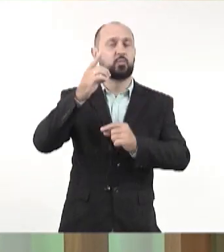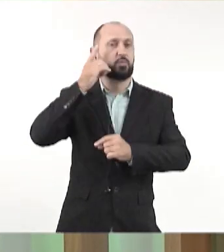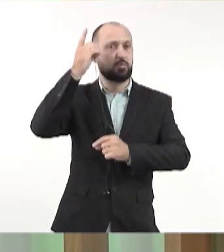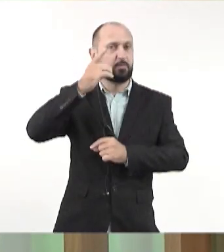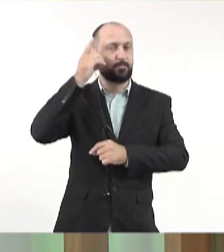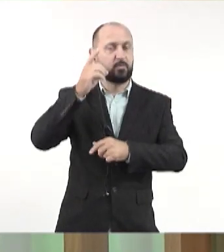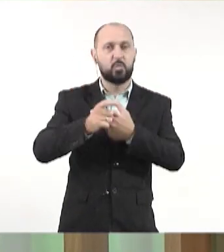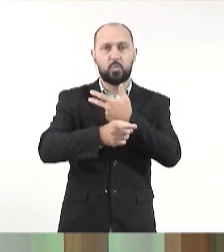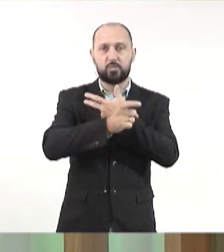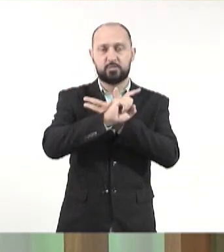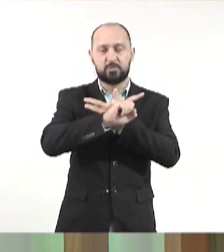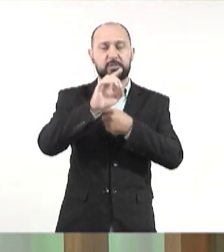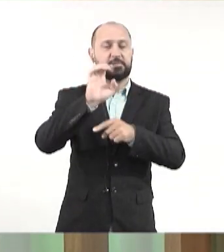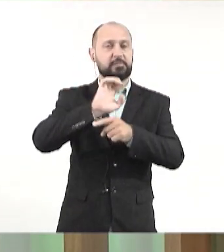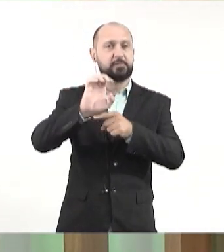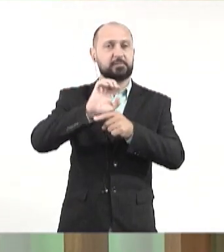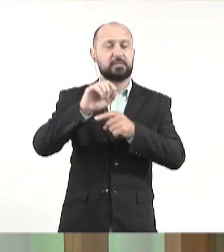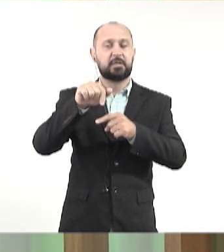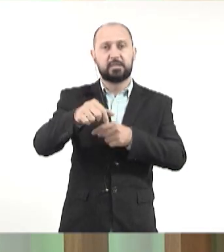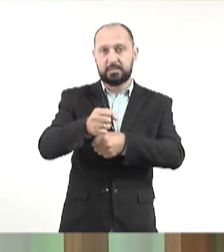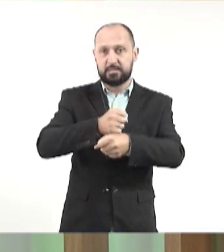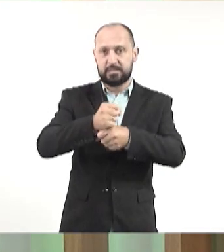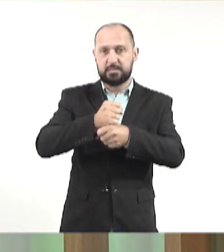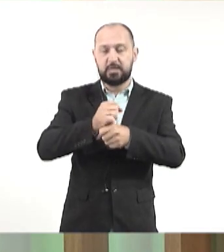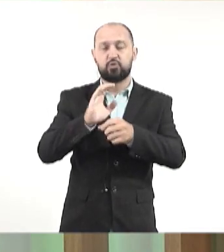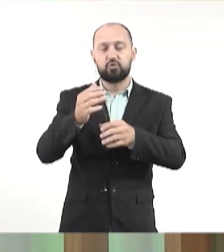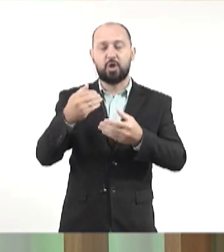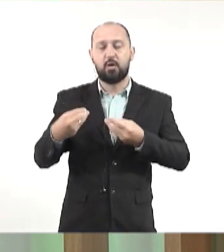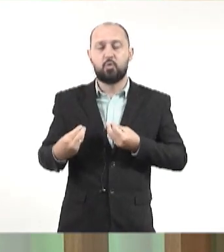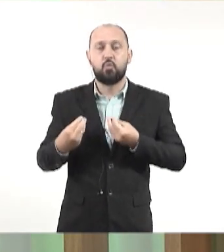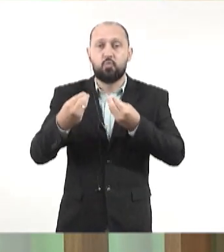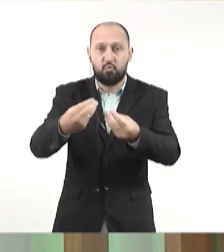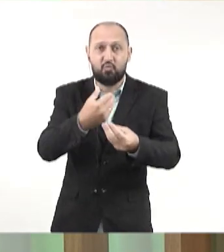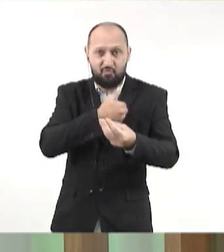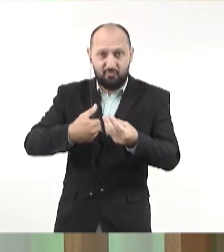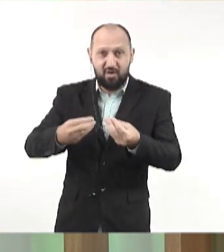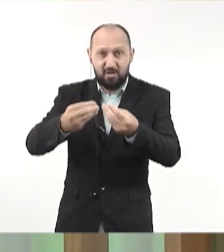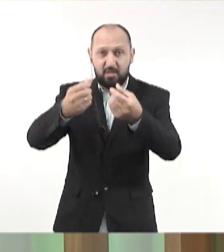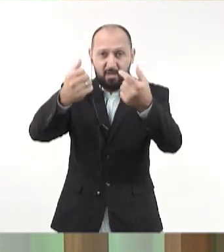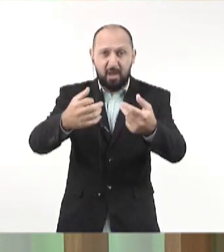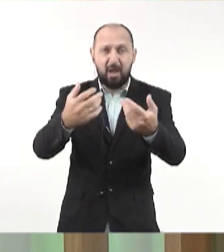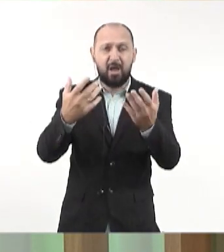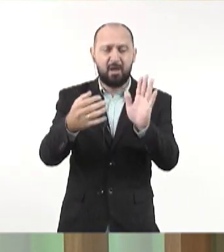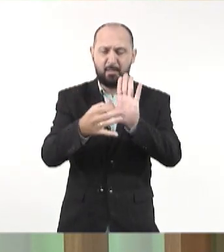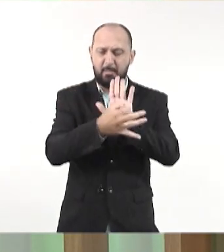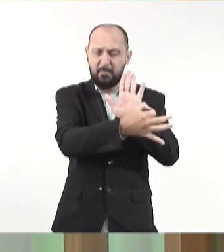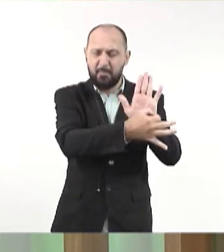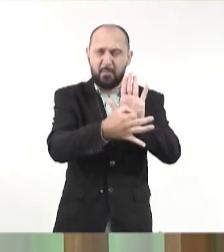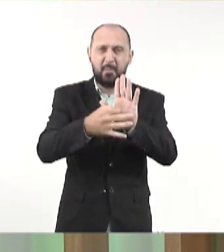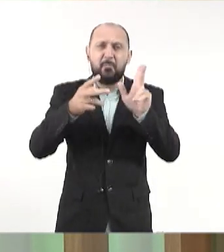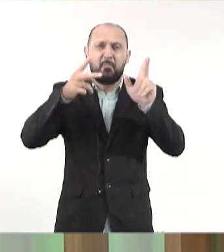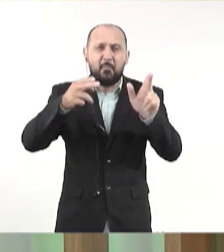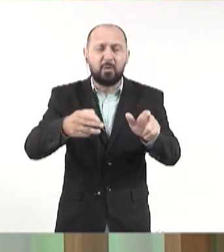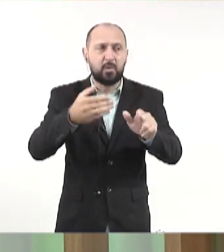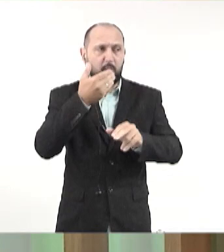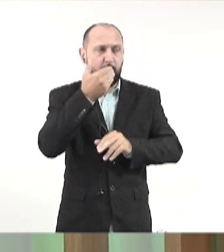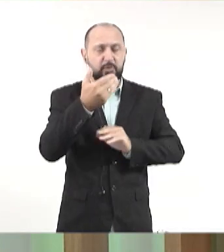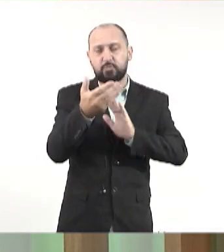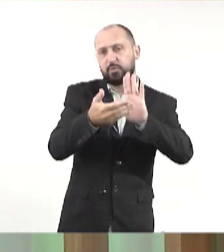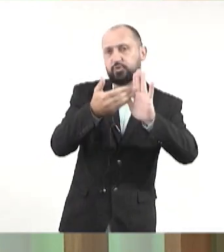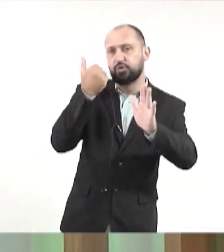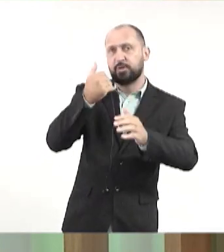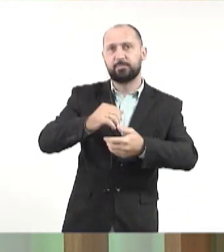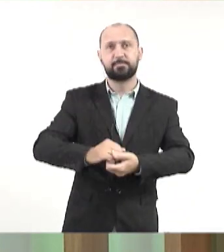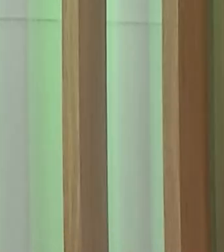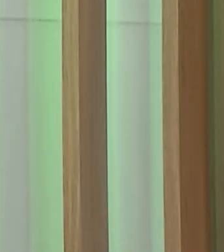parlamentar, o Poder Executivo Estadual encaminhou esse ano aqui para a Assembleia Legislativa com uma proposta semelhante. Por esse motivo, então, ele pediu a